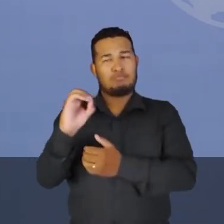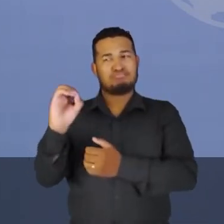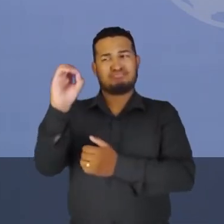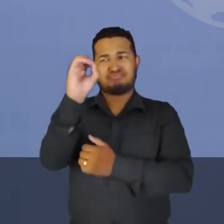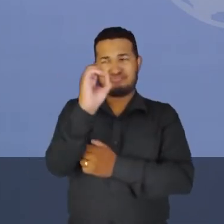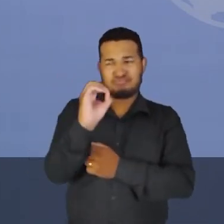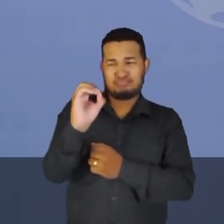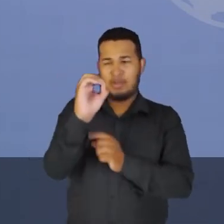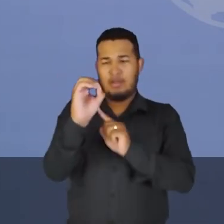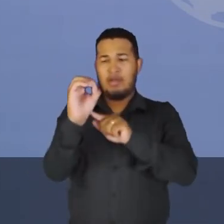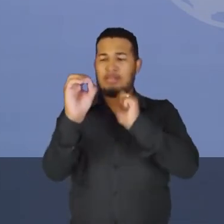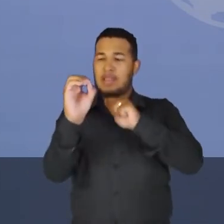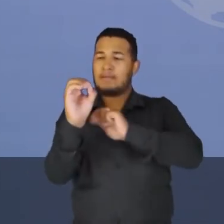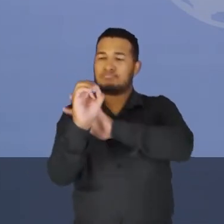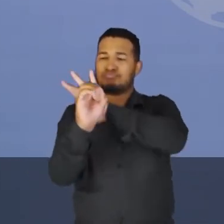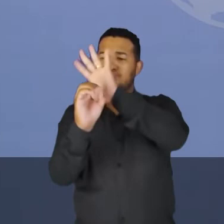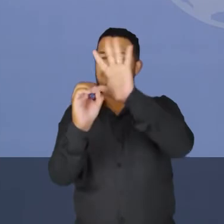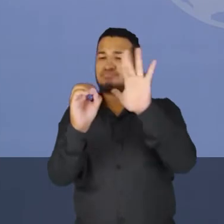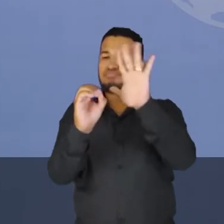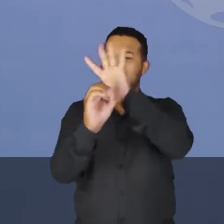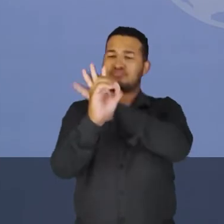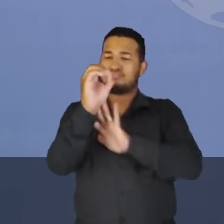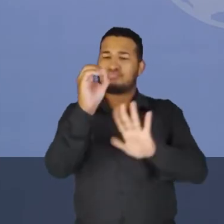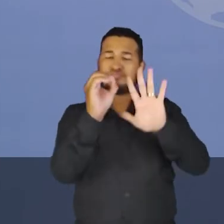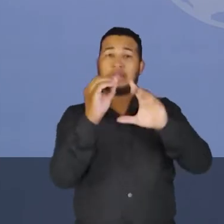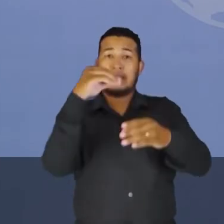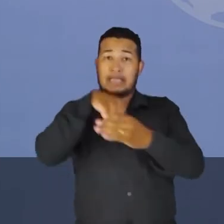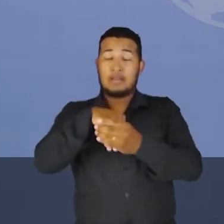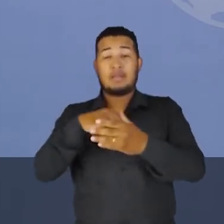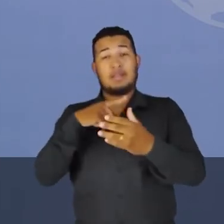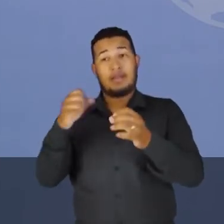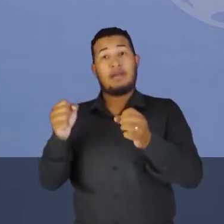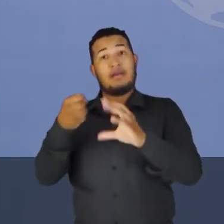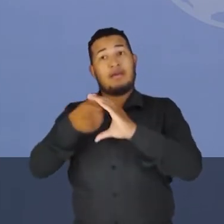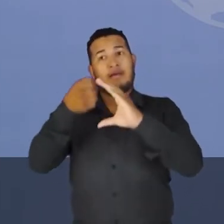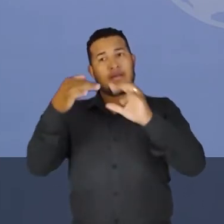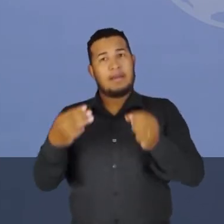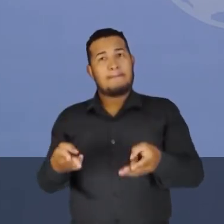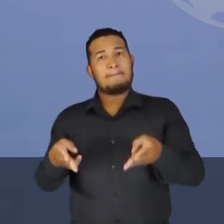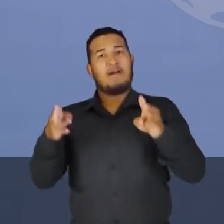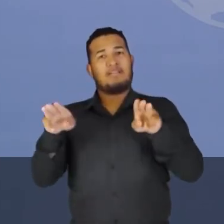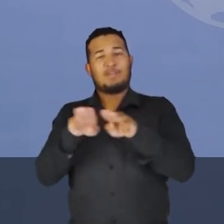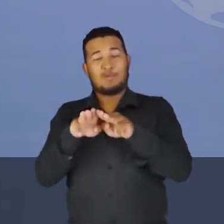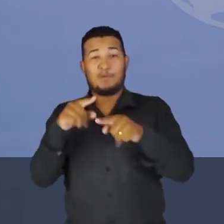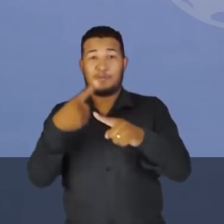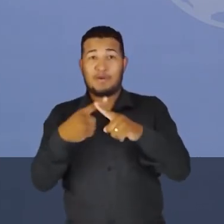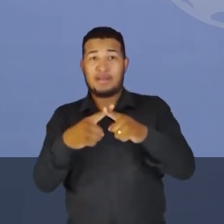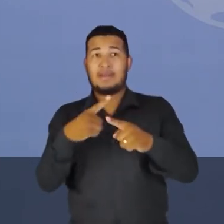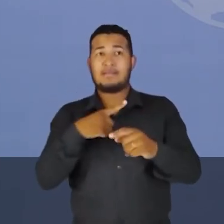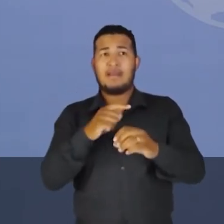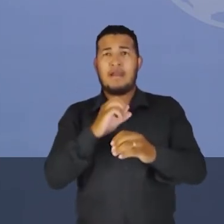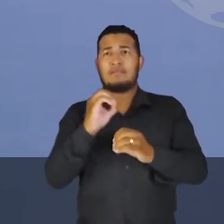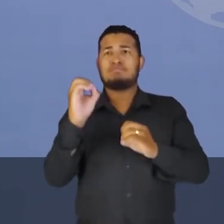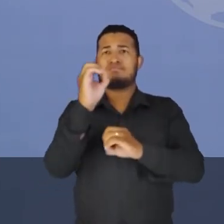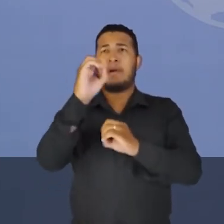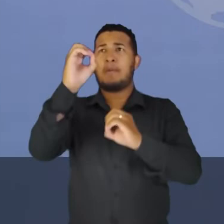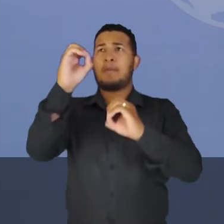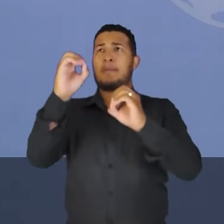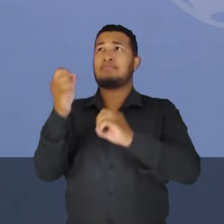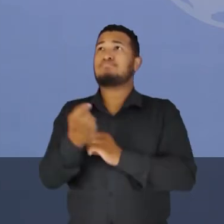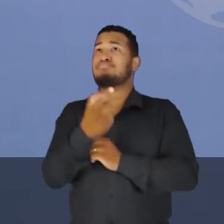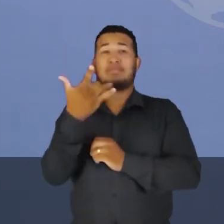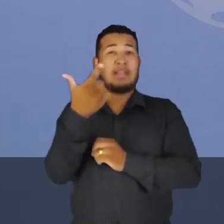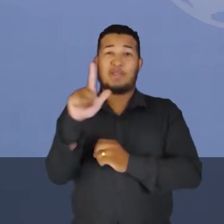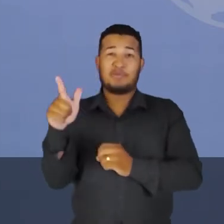manifestar essa propriedade magnética, porque um número grande de átomos não vai manifestar.